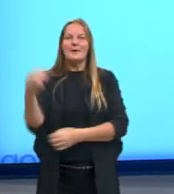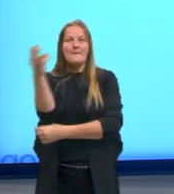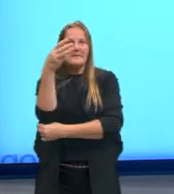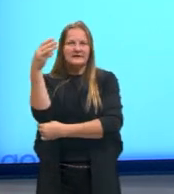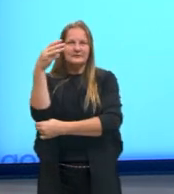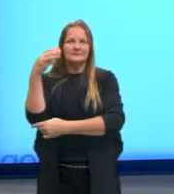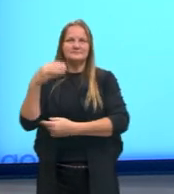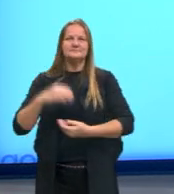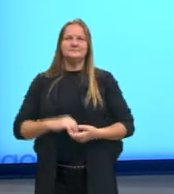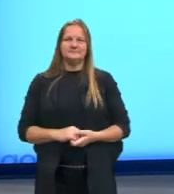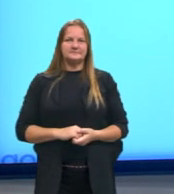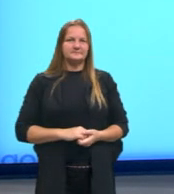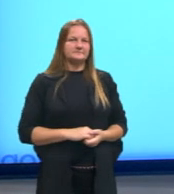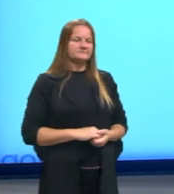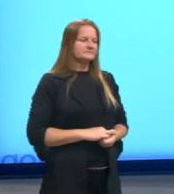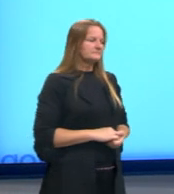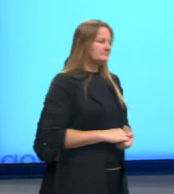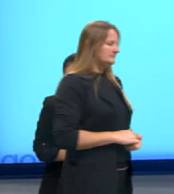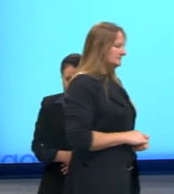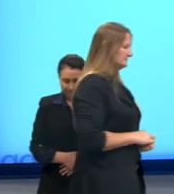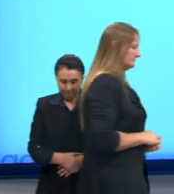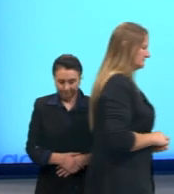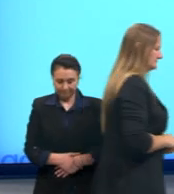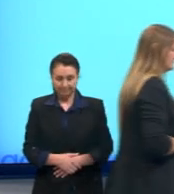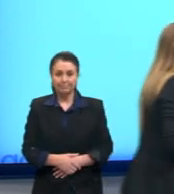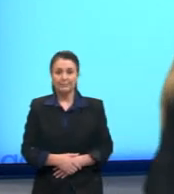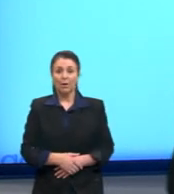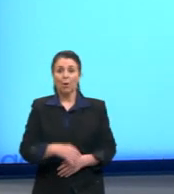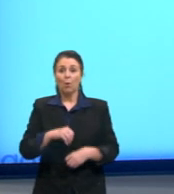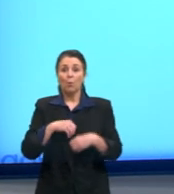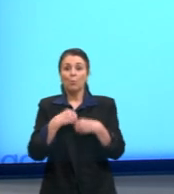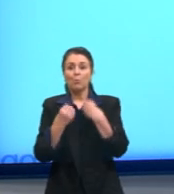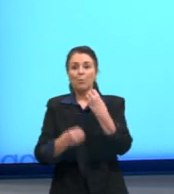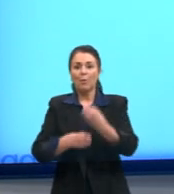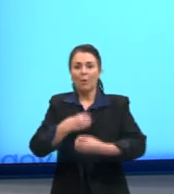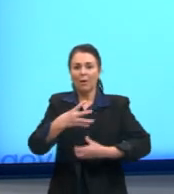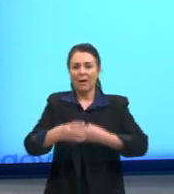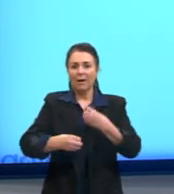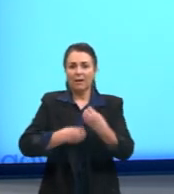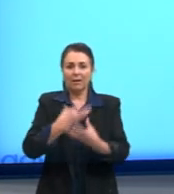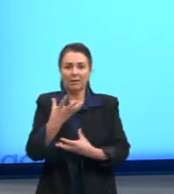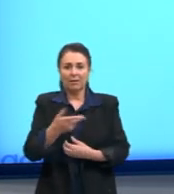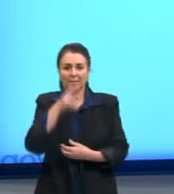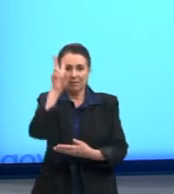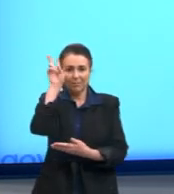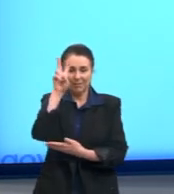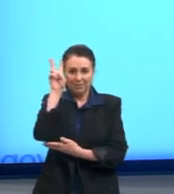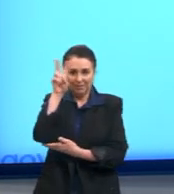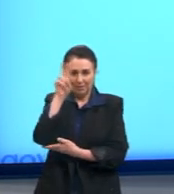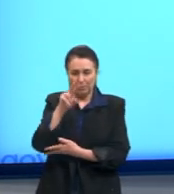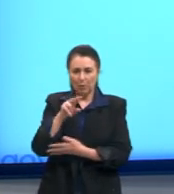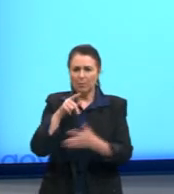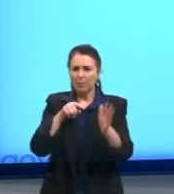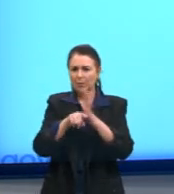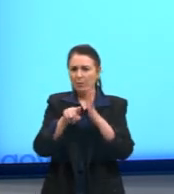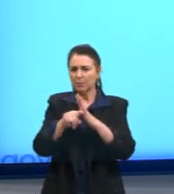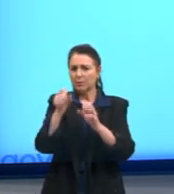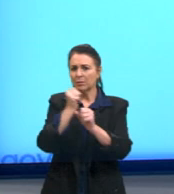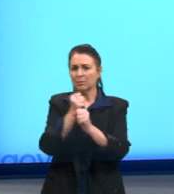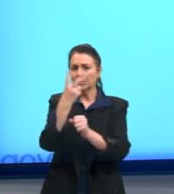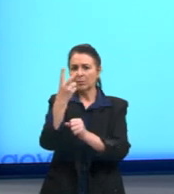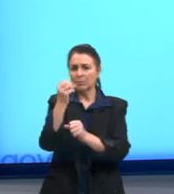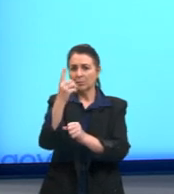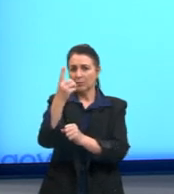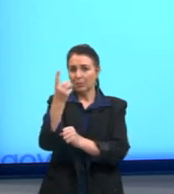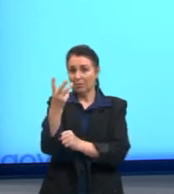esse poema me lembrou de uma questão do Enem de 2013, que eu acho extremamente interessante.